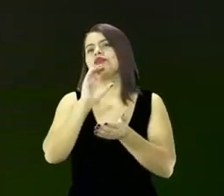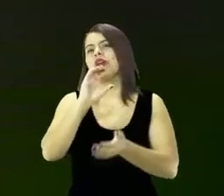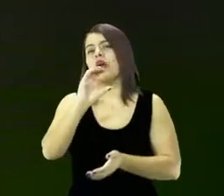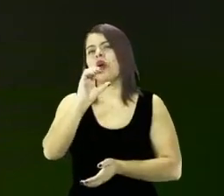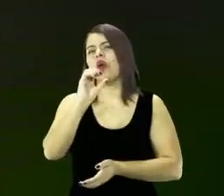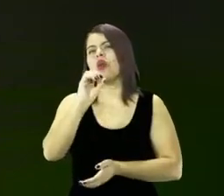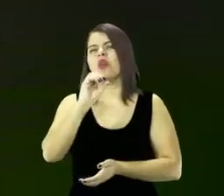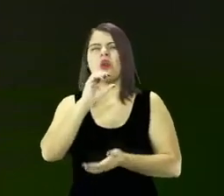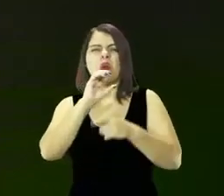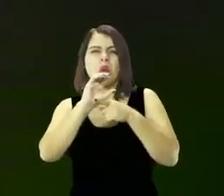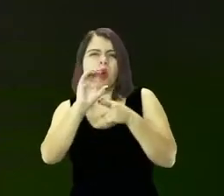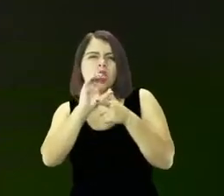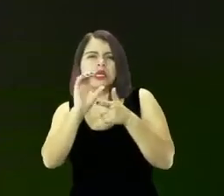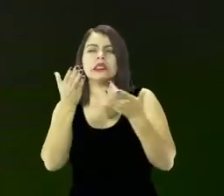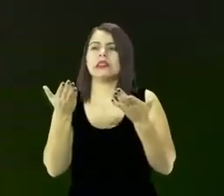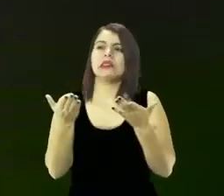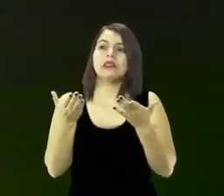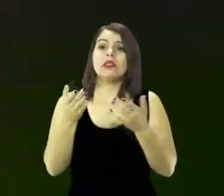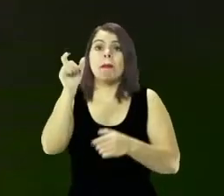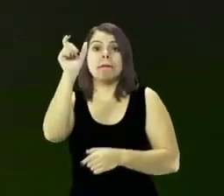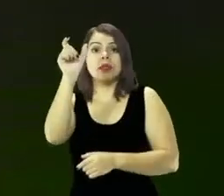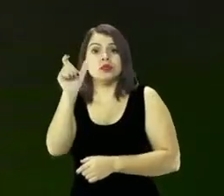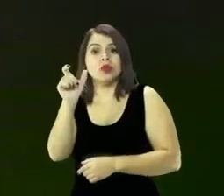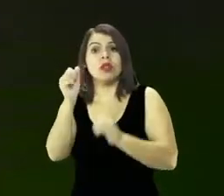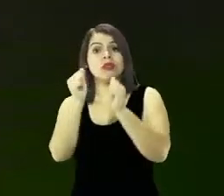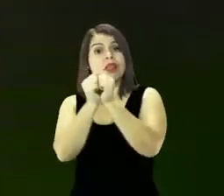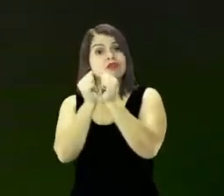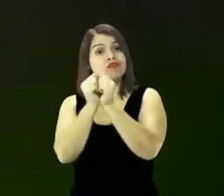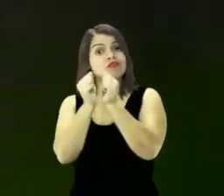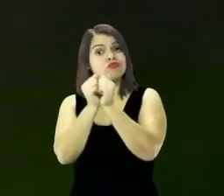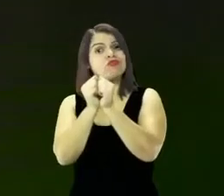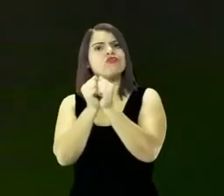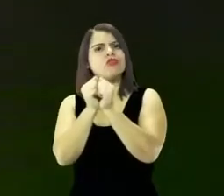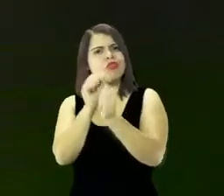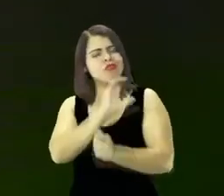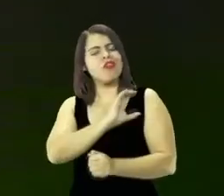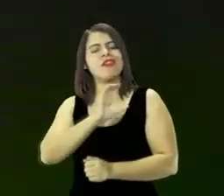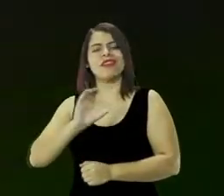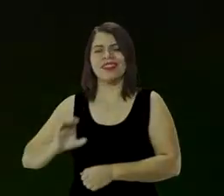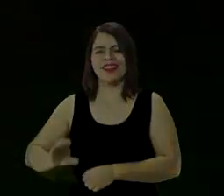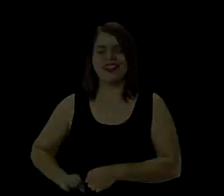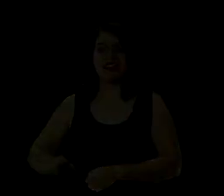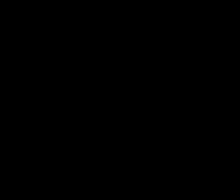que se alguém está em Cristo é uma nova criatura as coisas velhas se passaram eis que tudo se fez novo